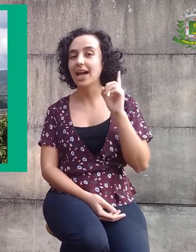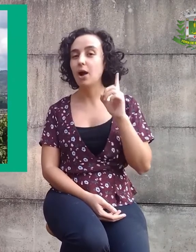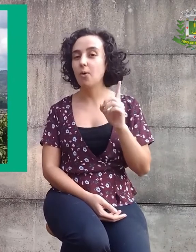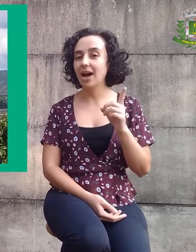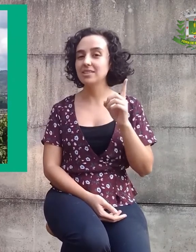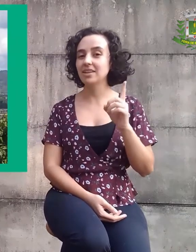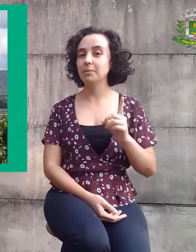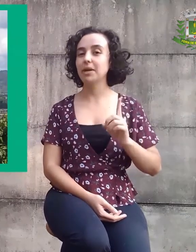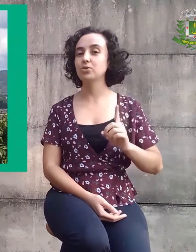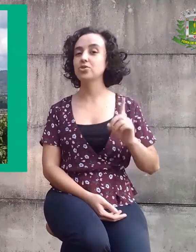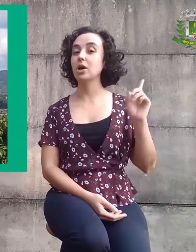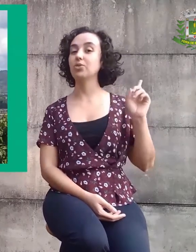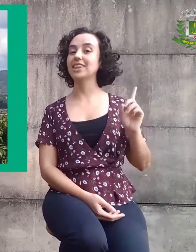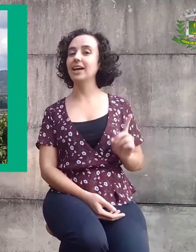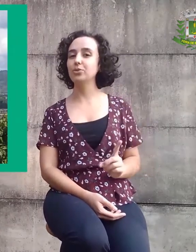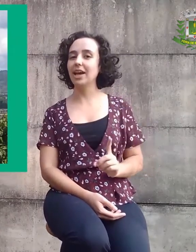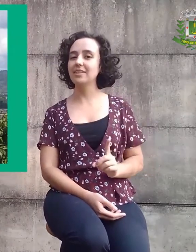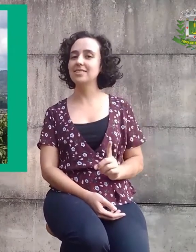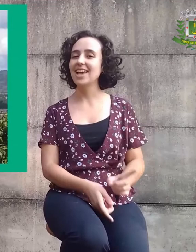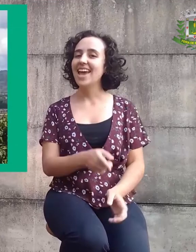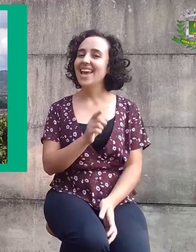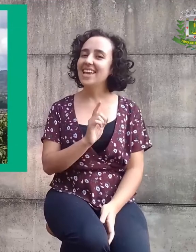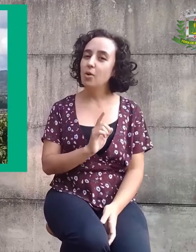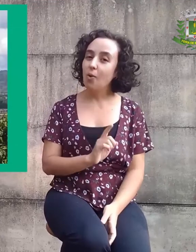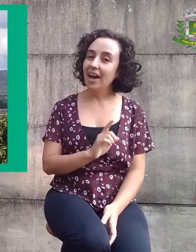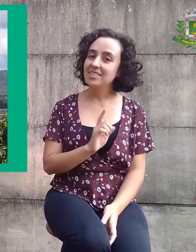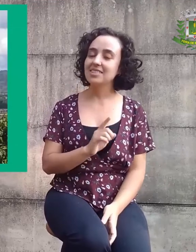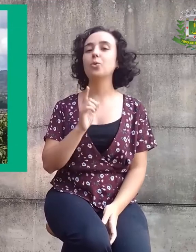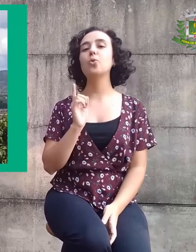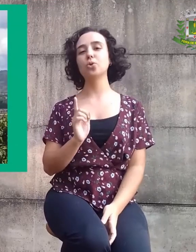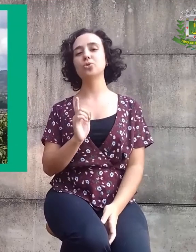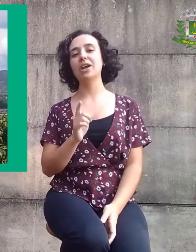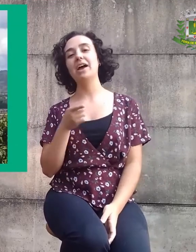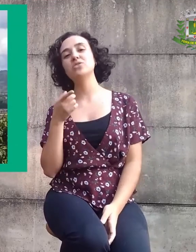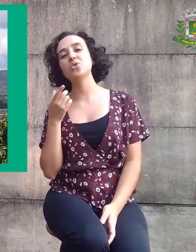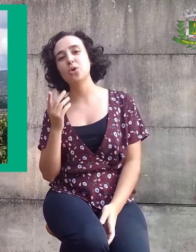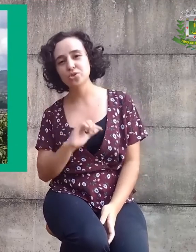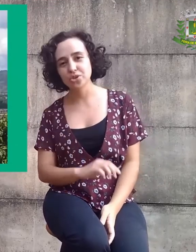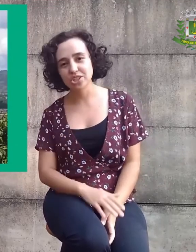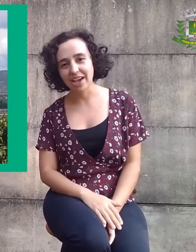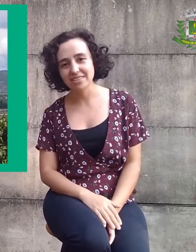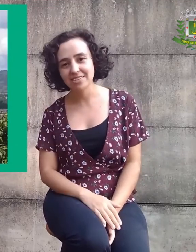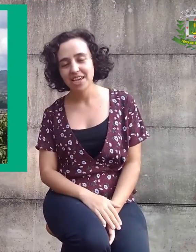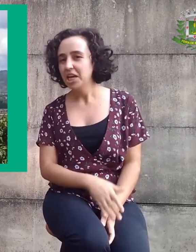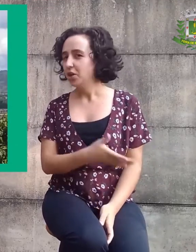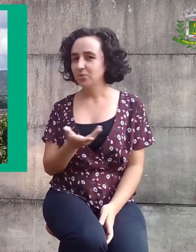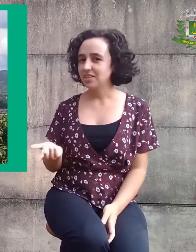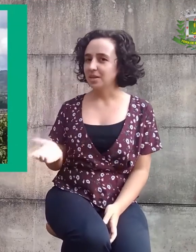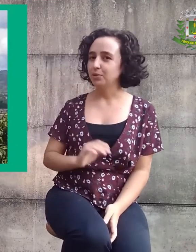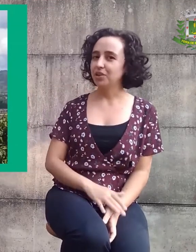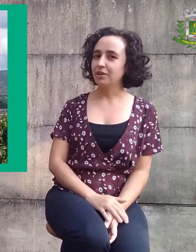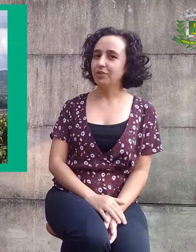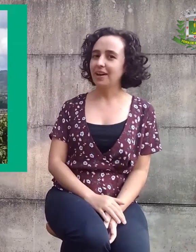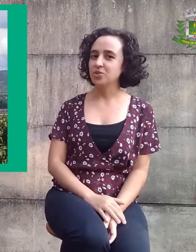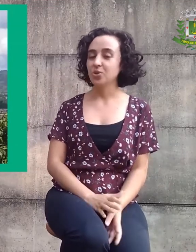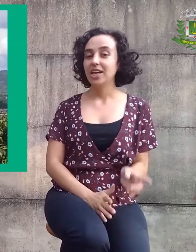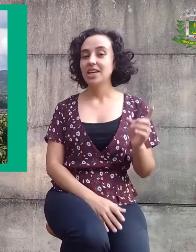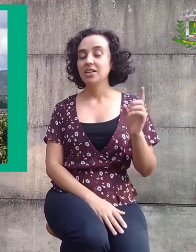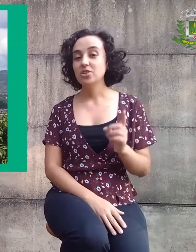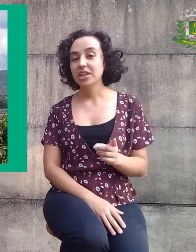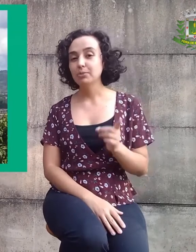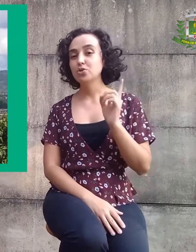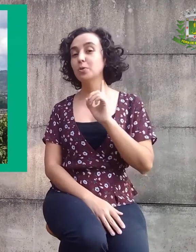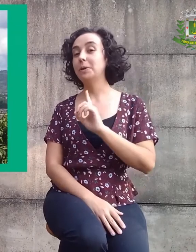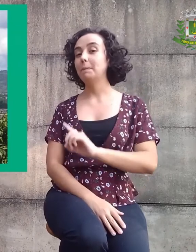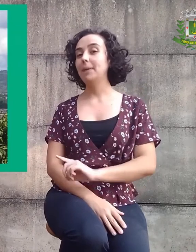identificar quais elementos são naturais e quais são culturais ou sociais. No exemplo, fica fácil.